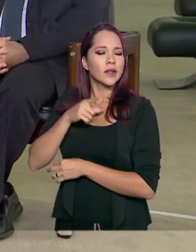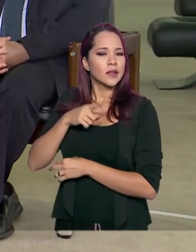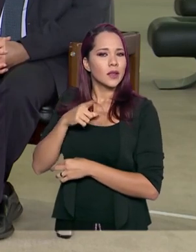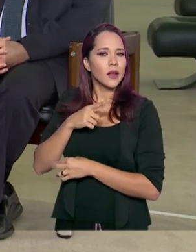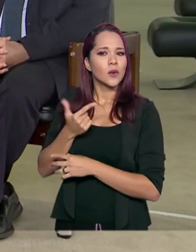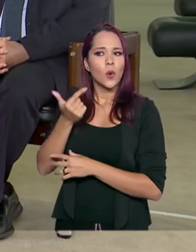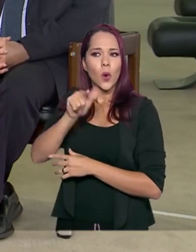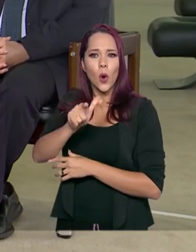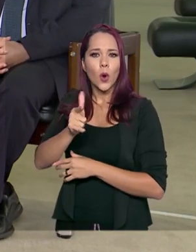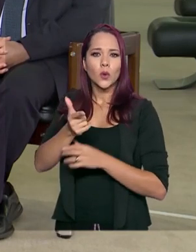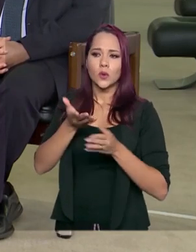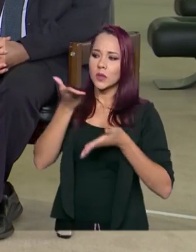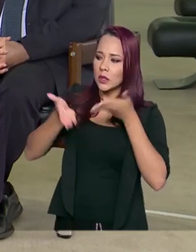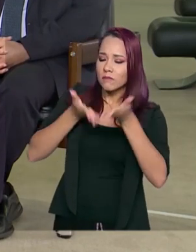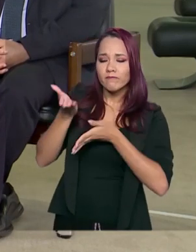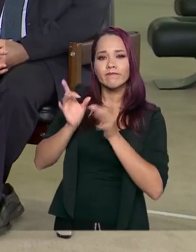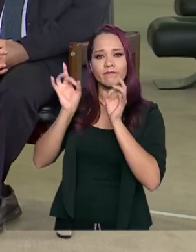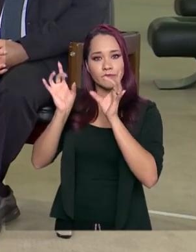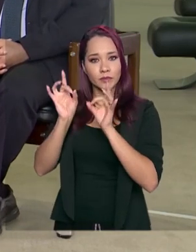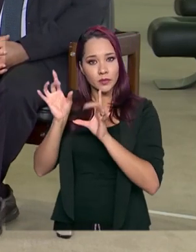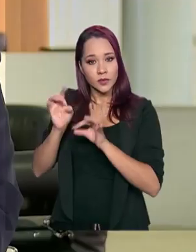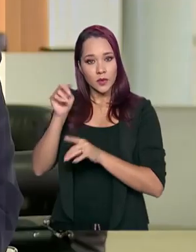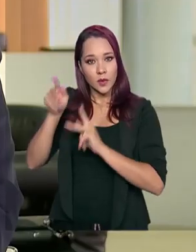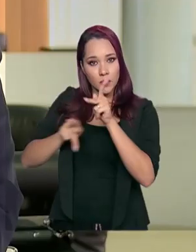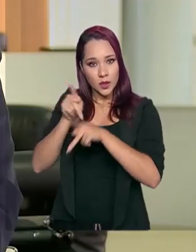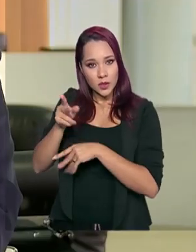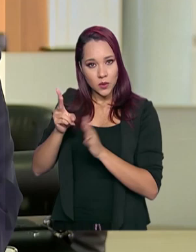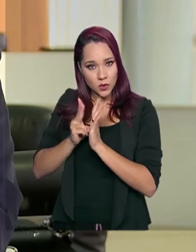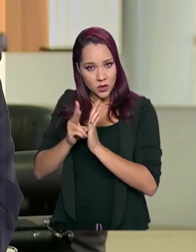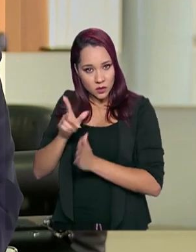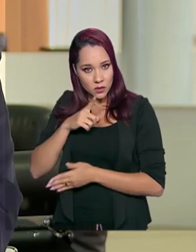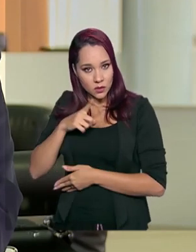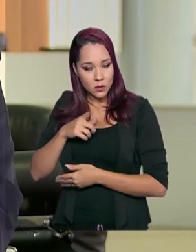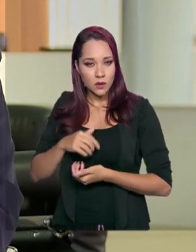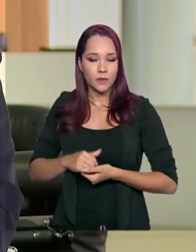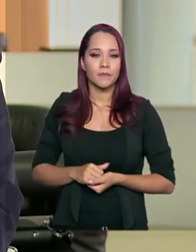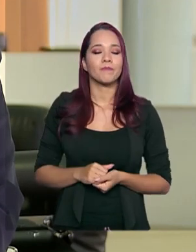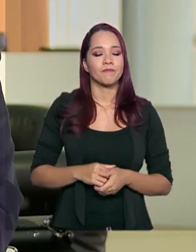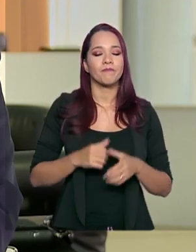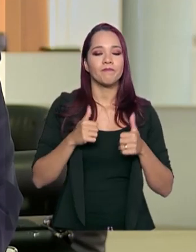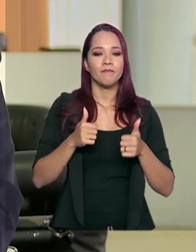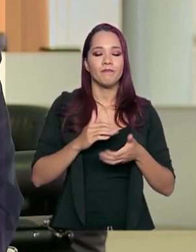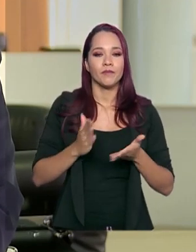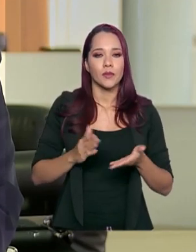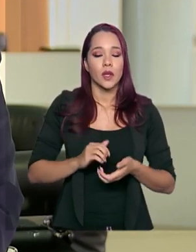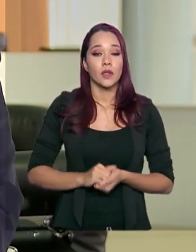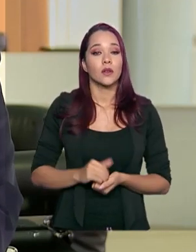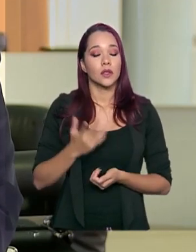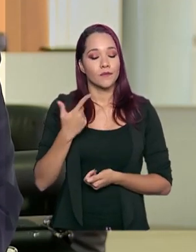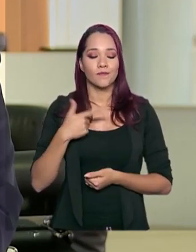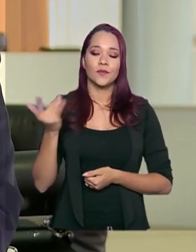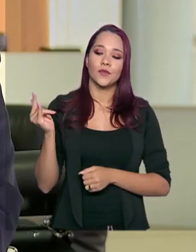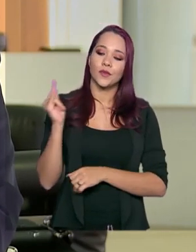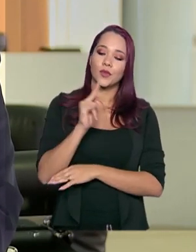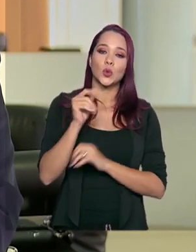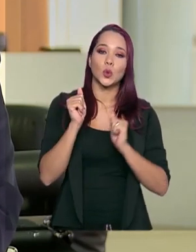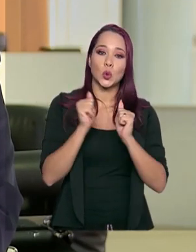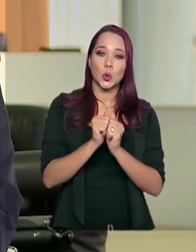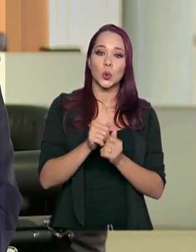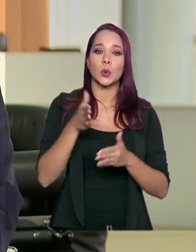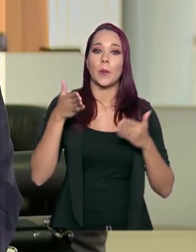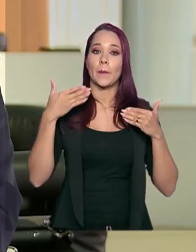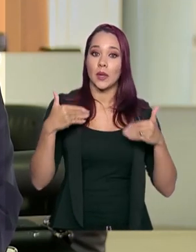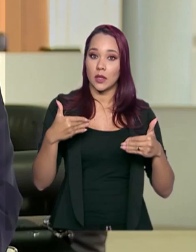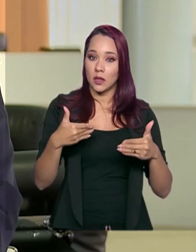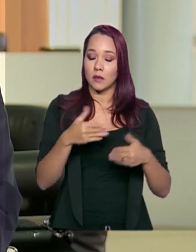previsão de outros atendimentos especiais para a população indígena? Vamos lá. Então, nós fizemos essa viagem com a ministra, presidente da FUNAI,